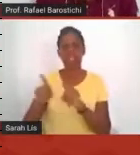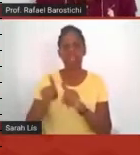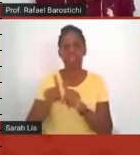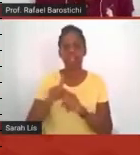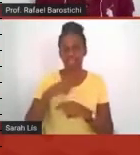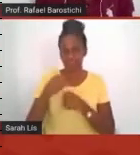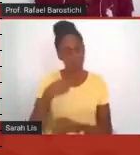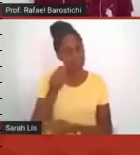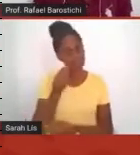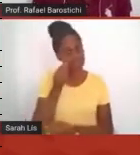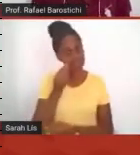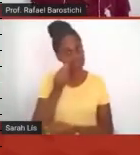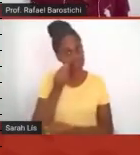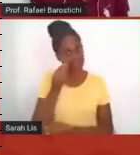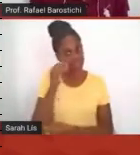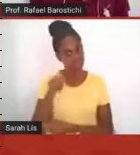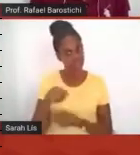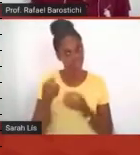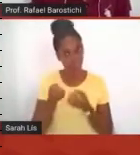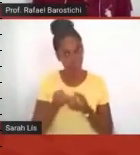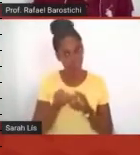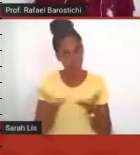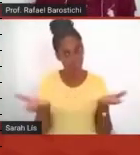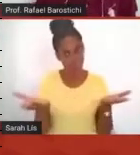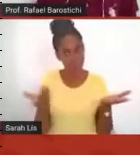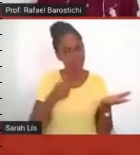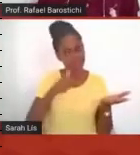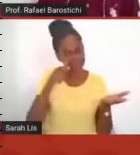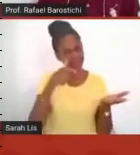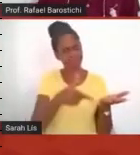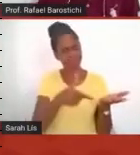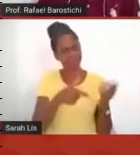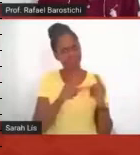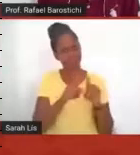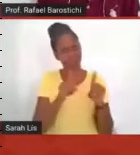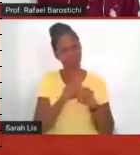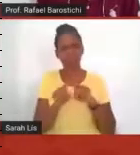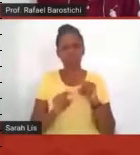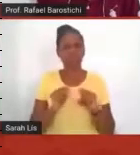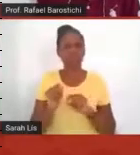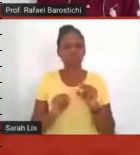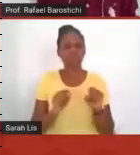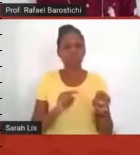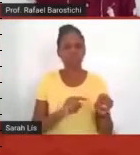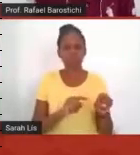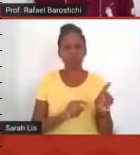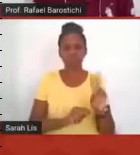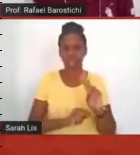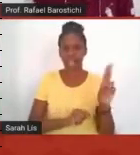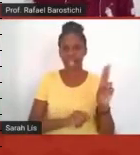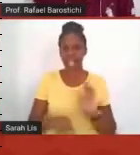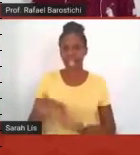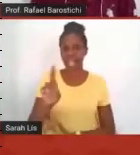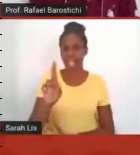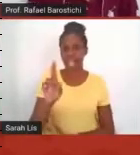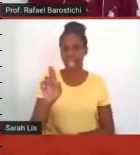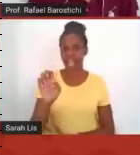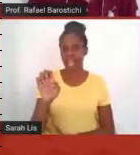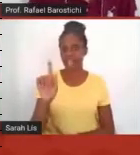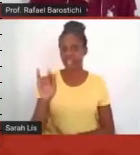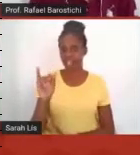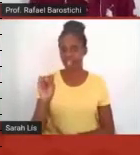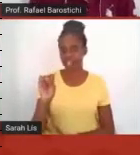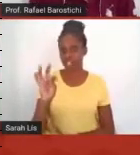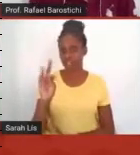nessa oferta, que também foi bem interessante, foram o que nós chamávamos de registros semanais de atividades. Eram